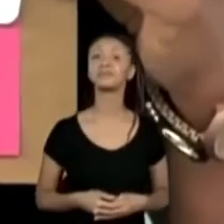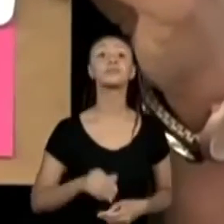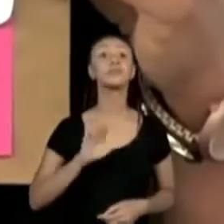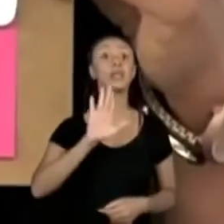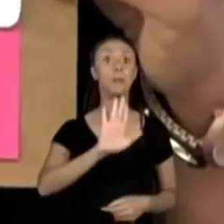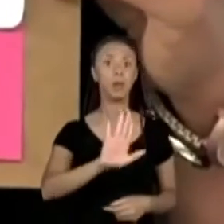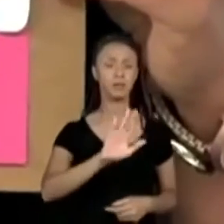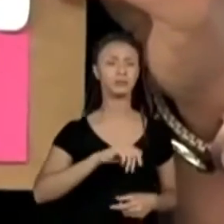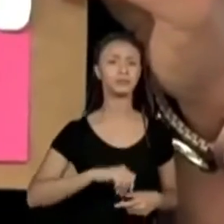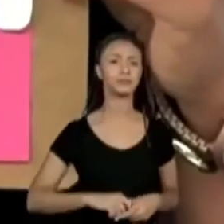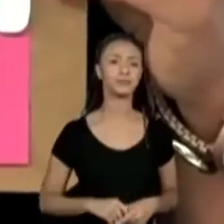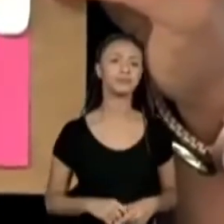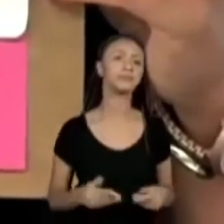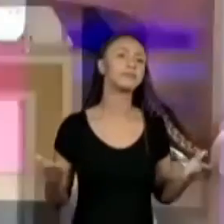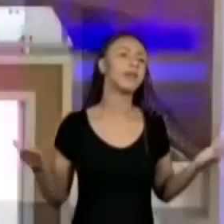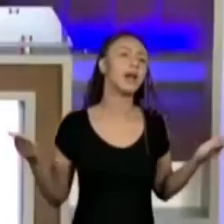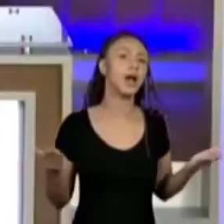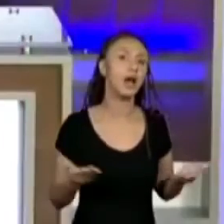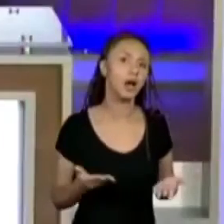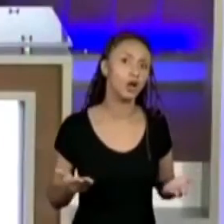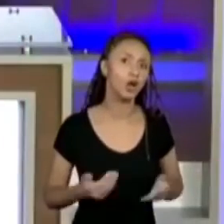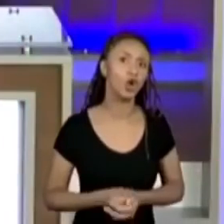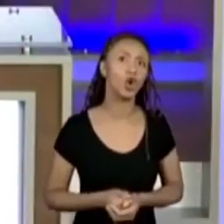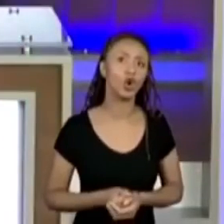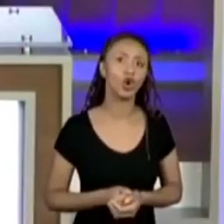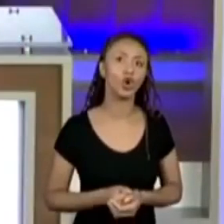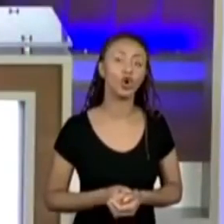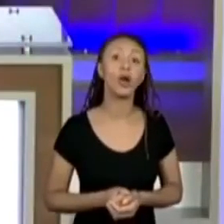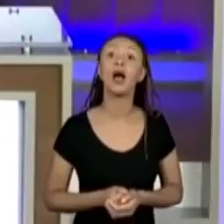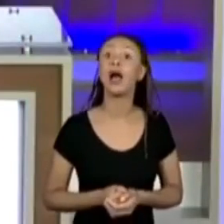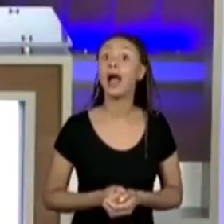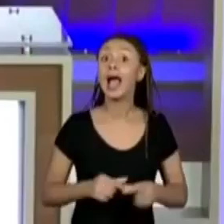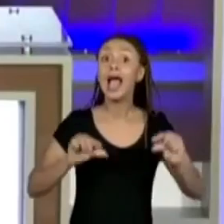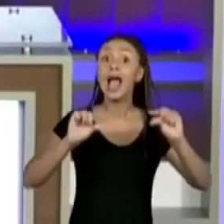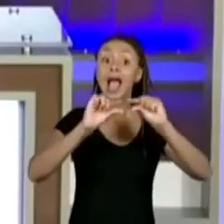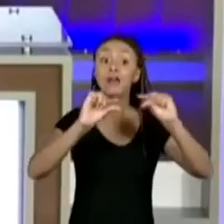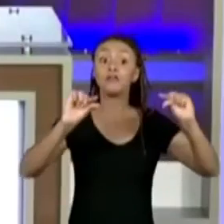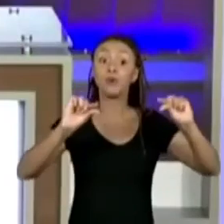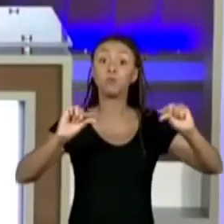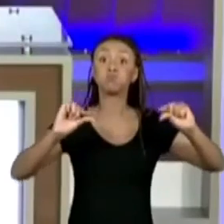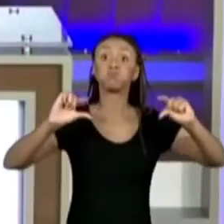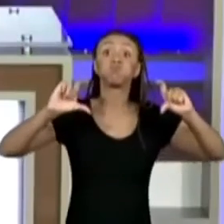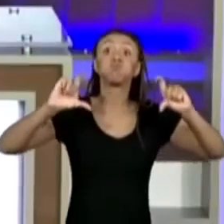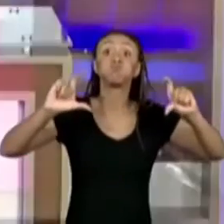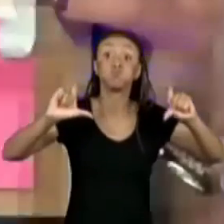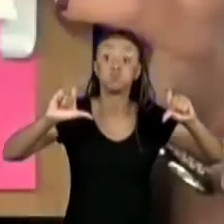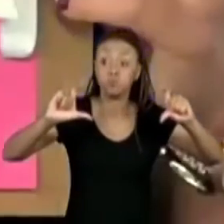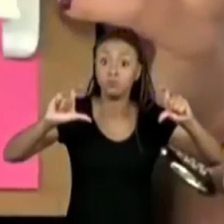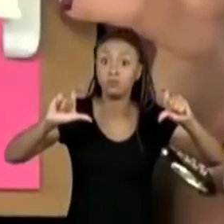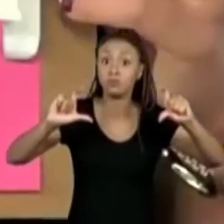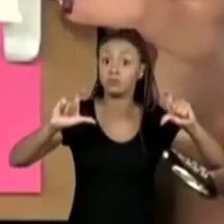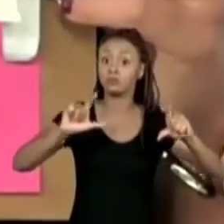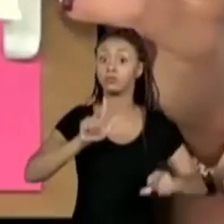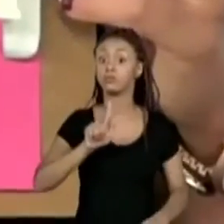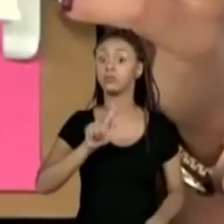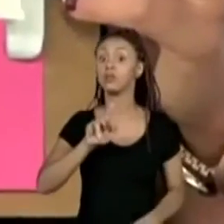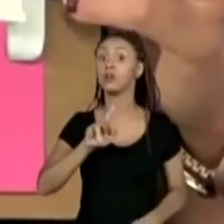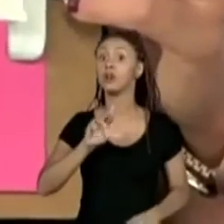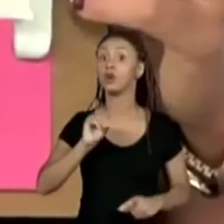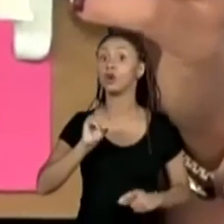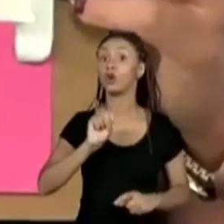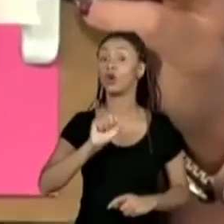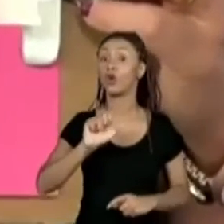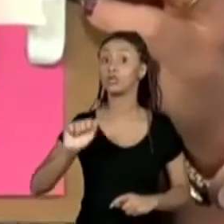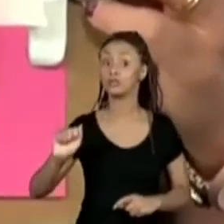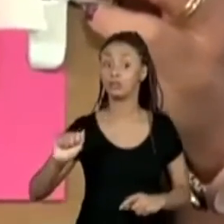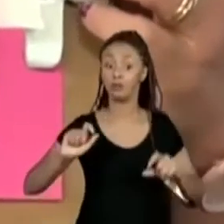qual é a fitinha mais grossa? Qual é a fitinha mais